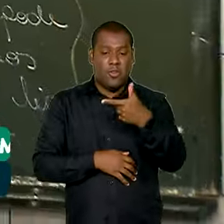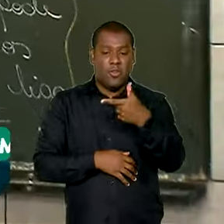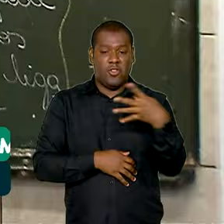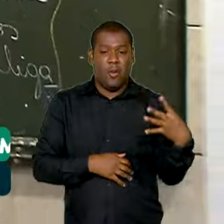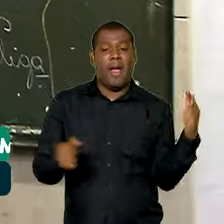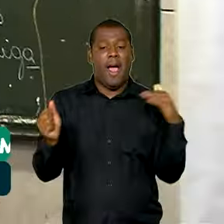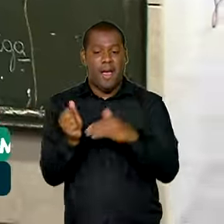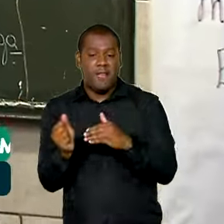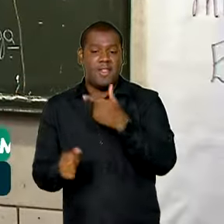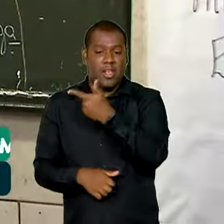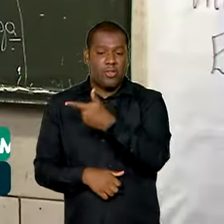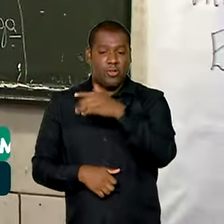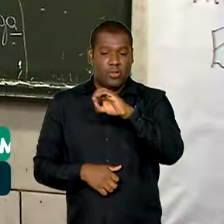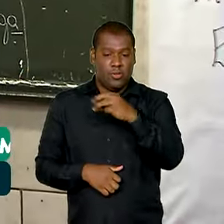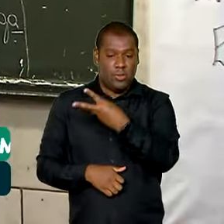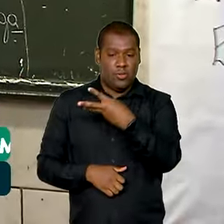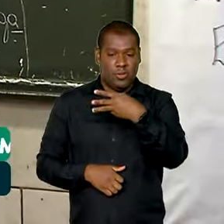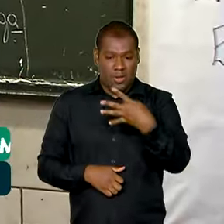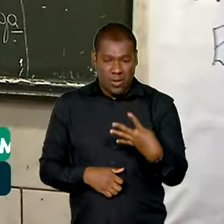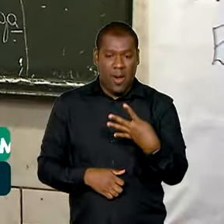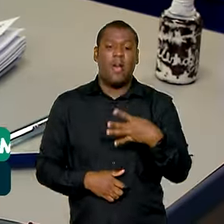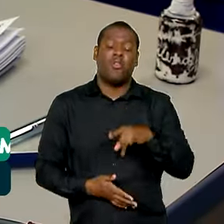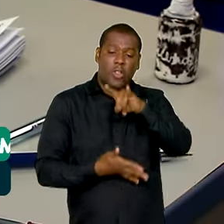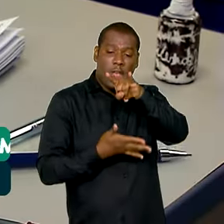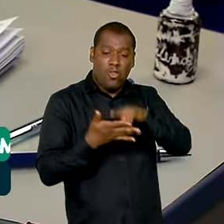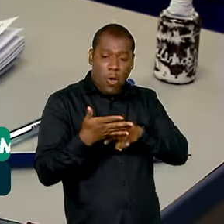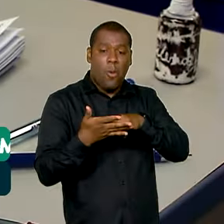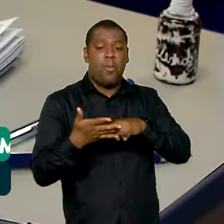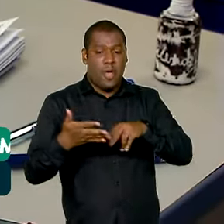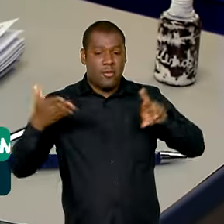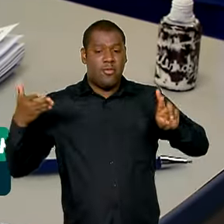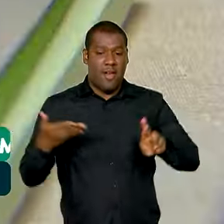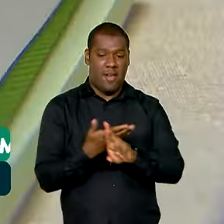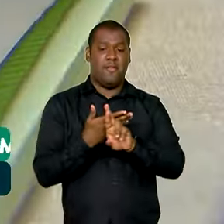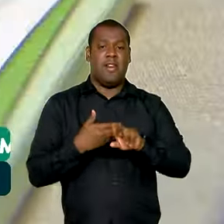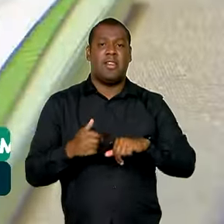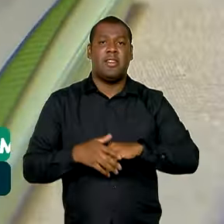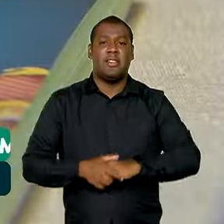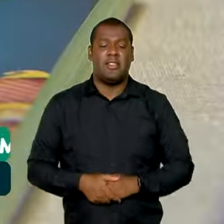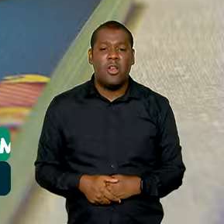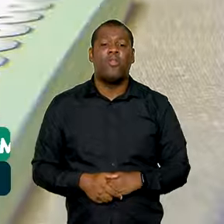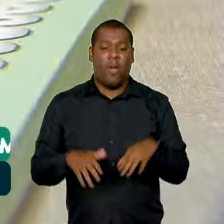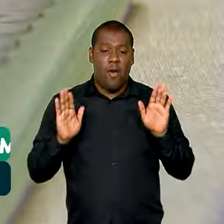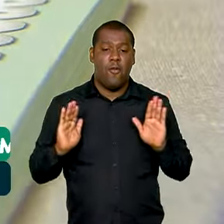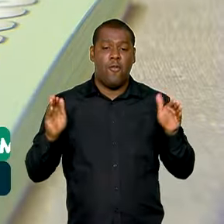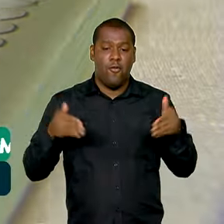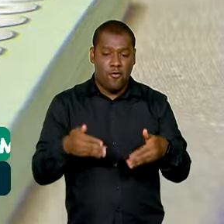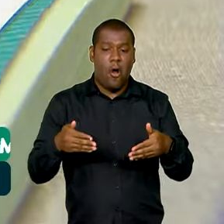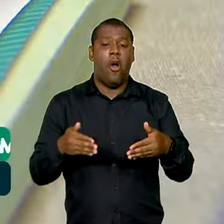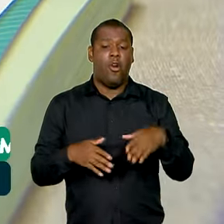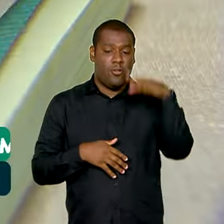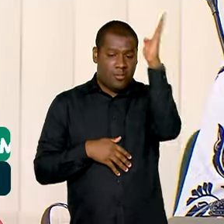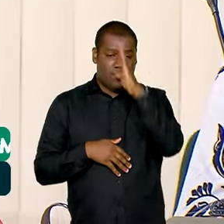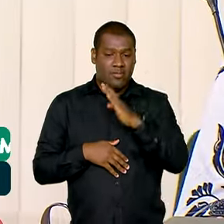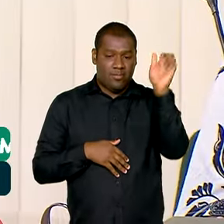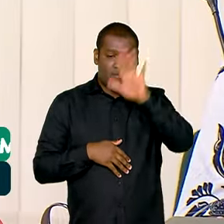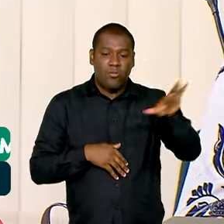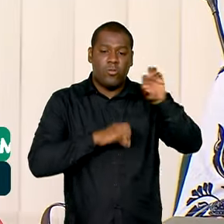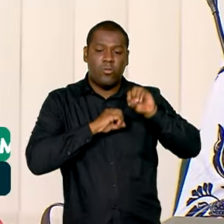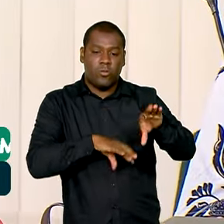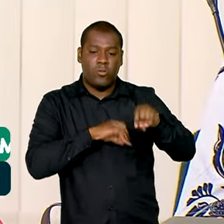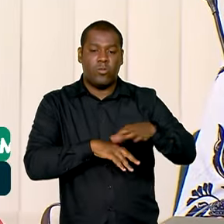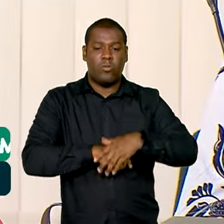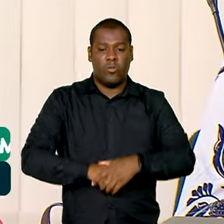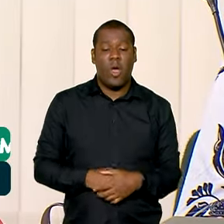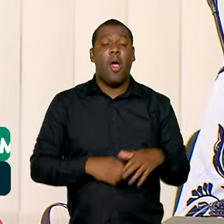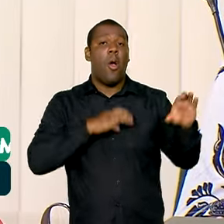serem consolidadas no documento referência que será elaborado pelo Fórum Nacional da Educação. No diálogo